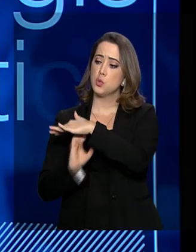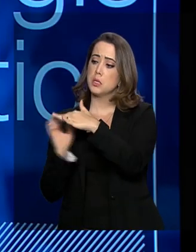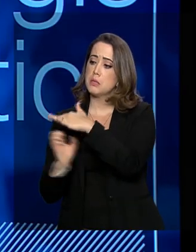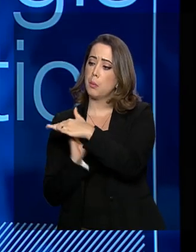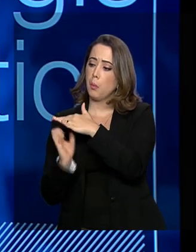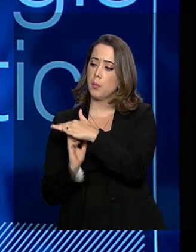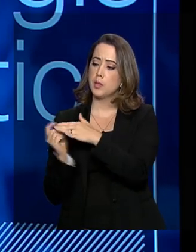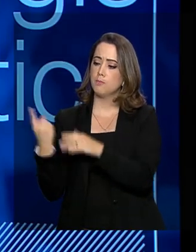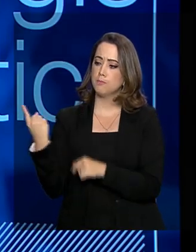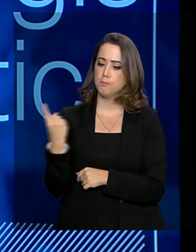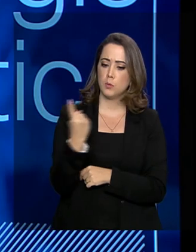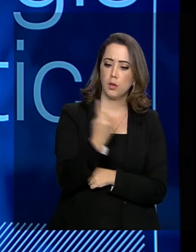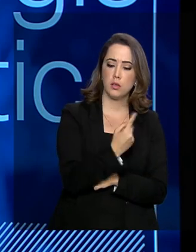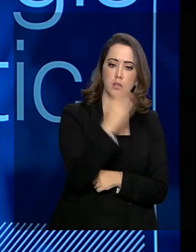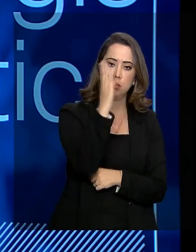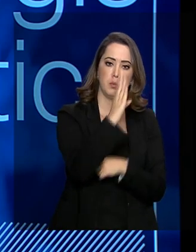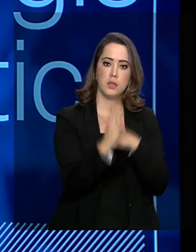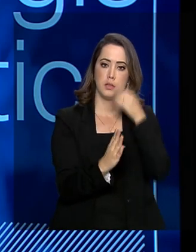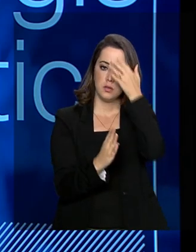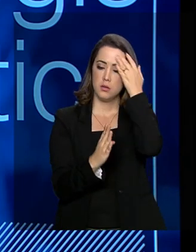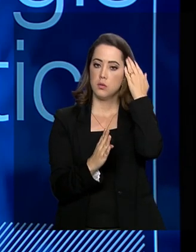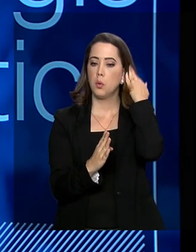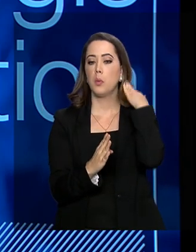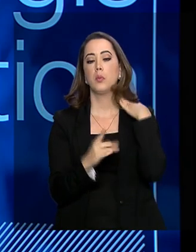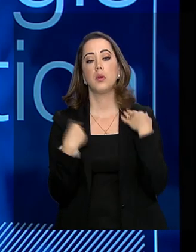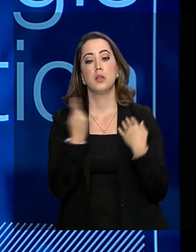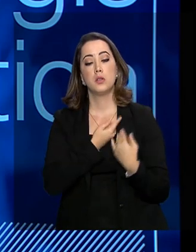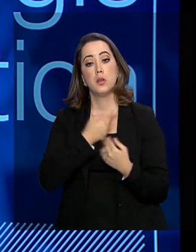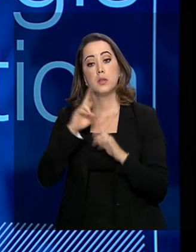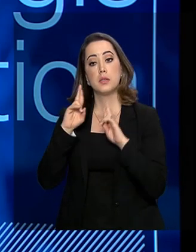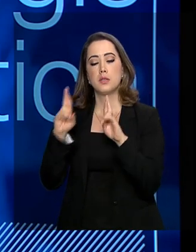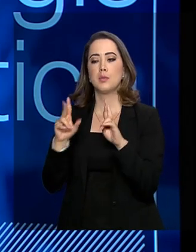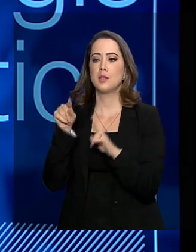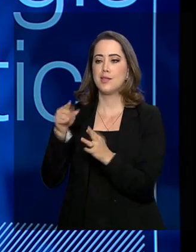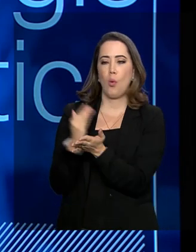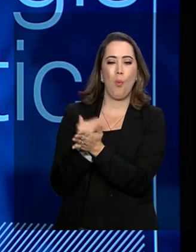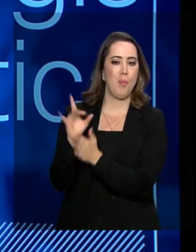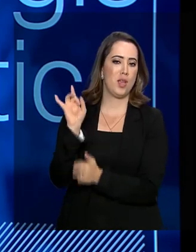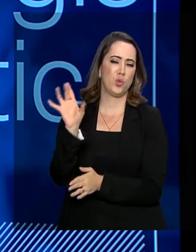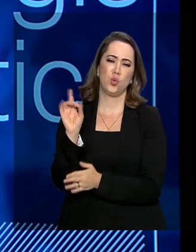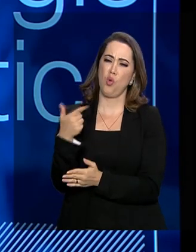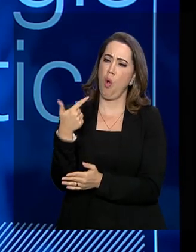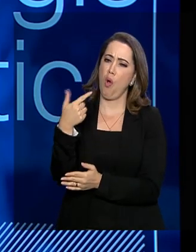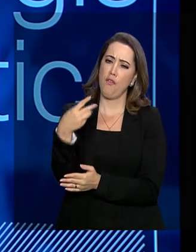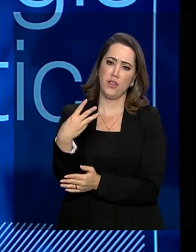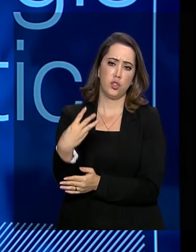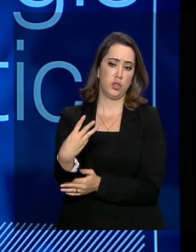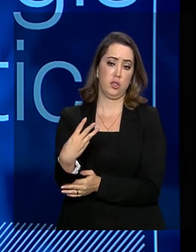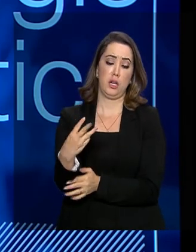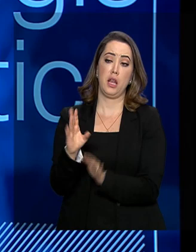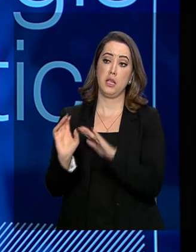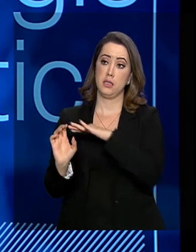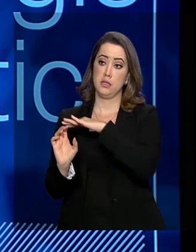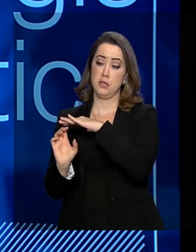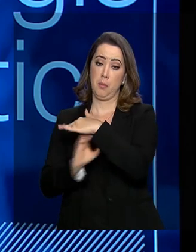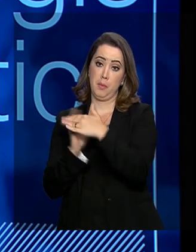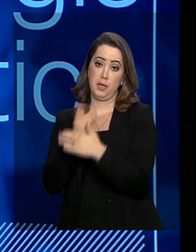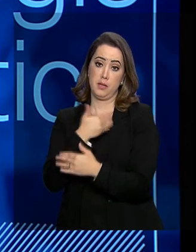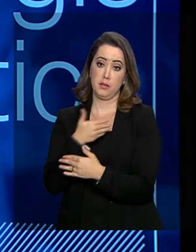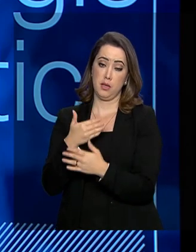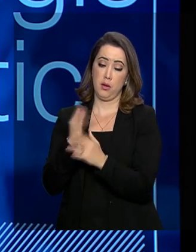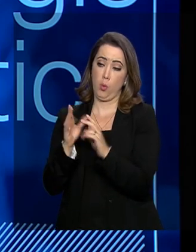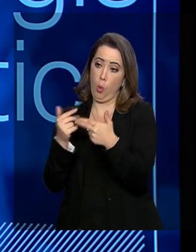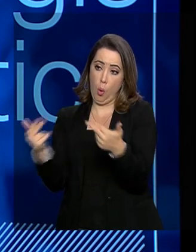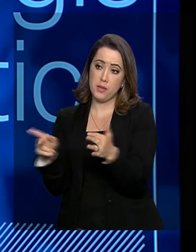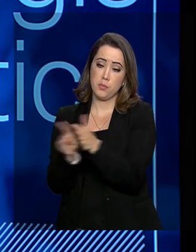vir para o Brasil. A expectativa é que esse é apenas um começo, foram 23 ativos transferidos do setor público para o setor privado. Tivemos aí,